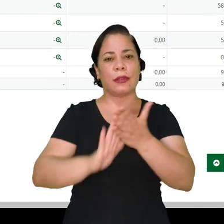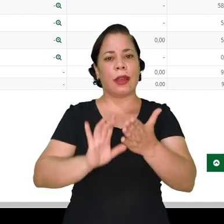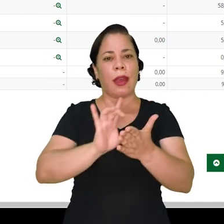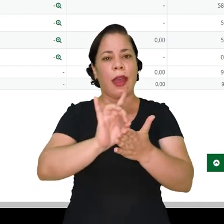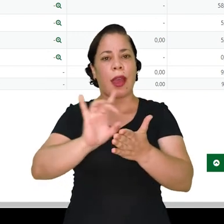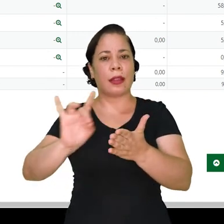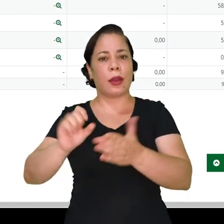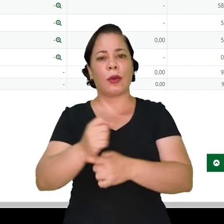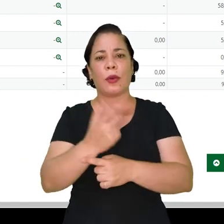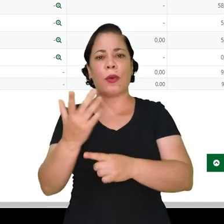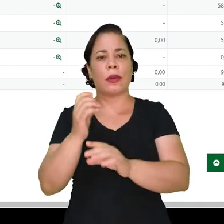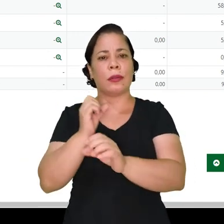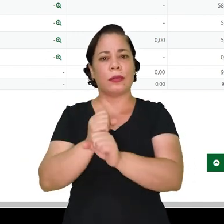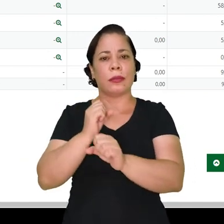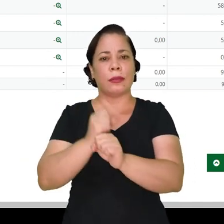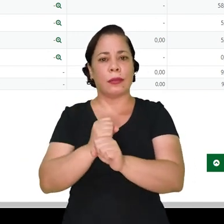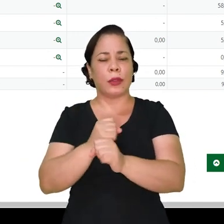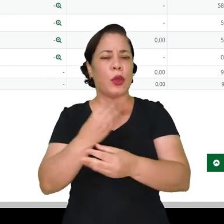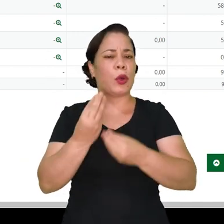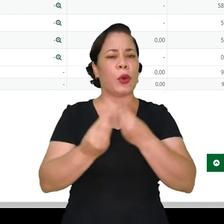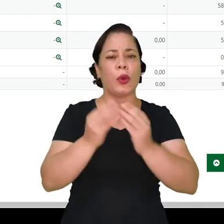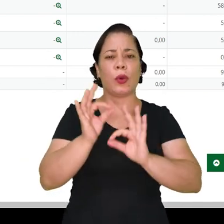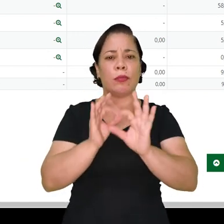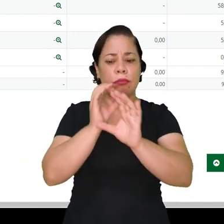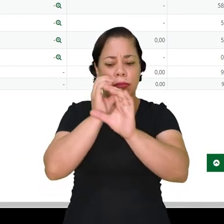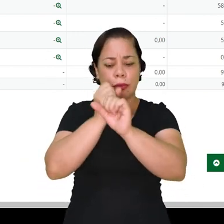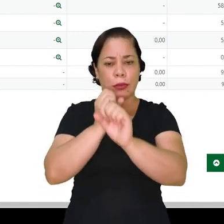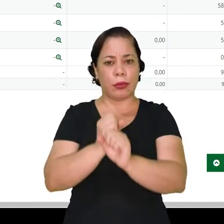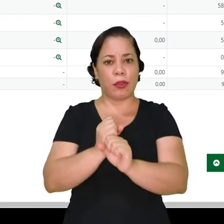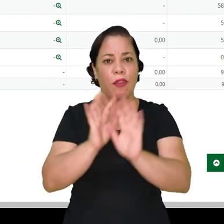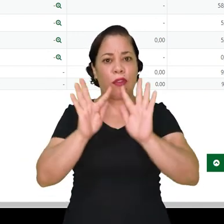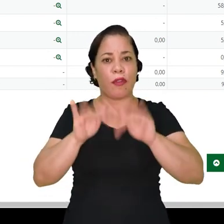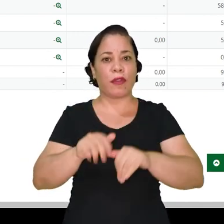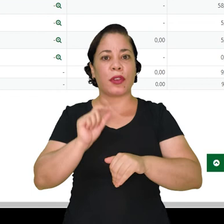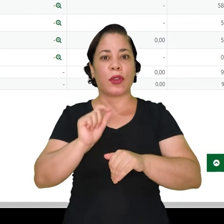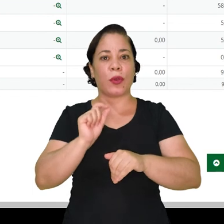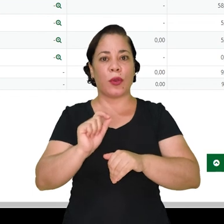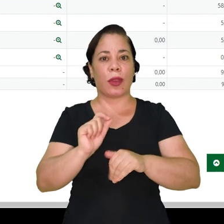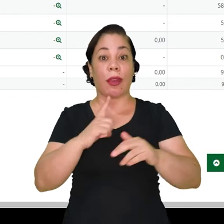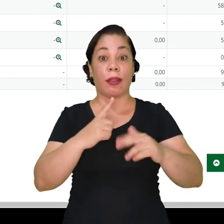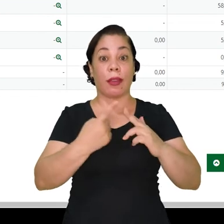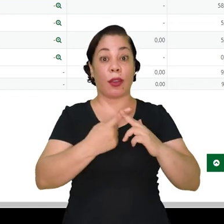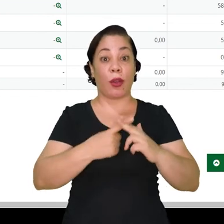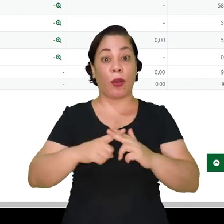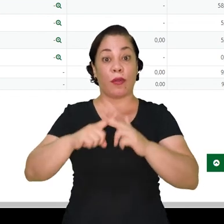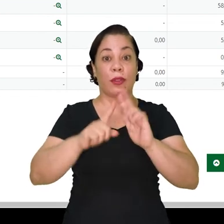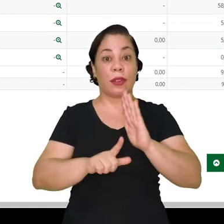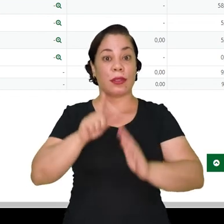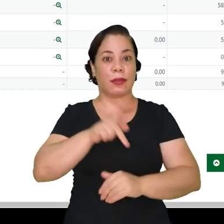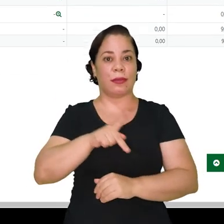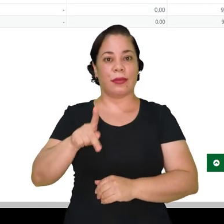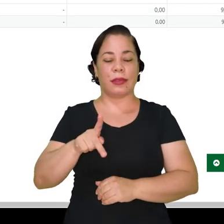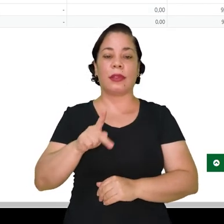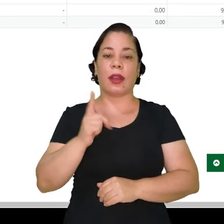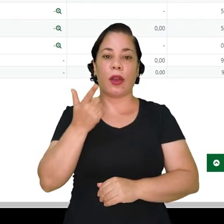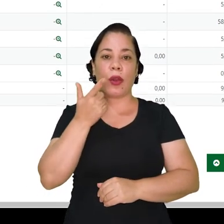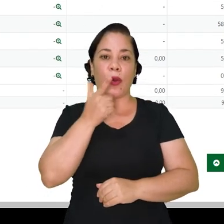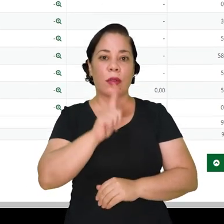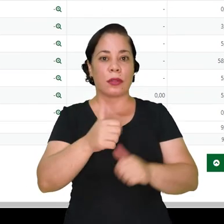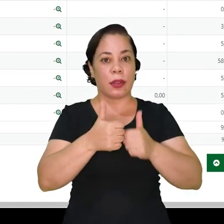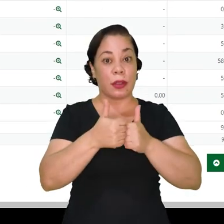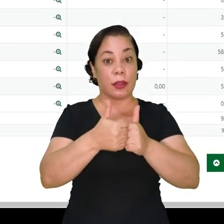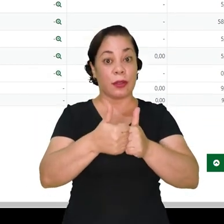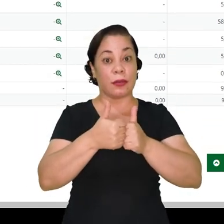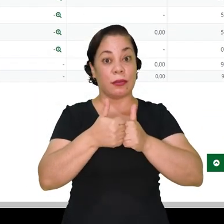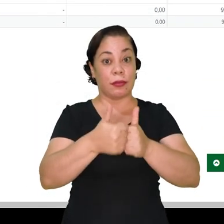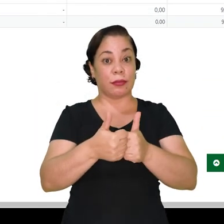atividades, como é calculada essa nota final, ela é toda configurada pelo professor. E você consegue